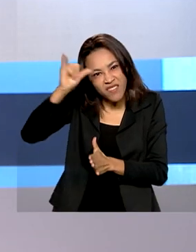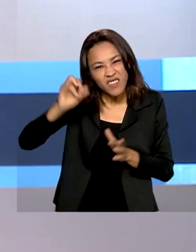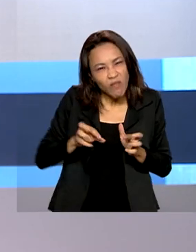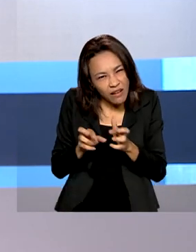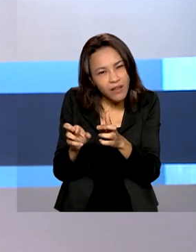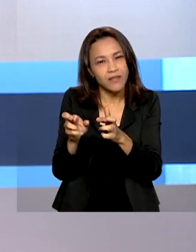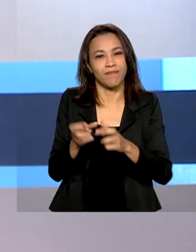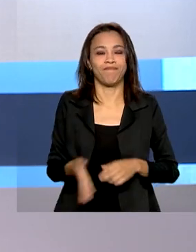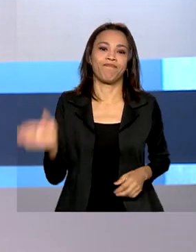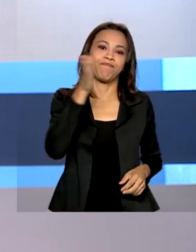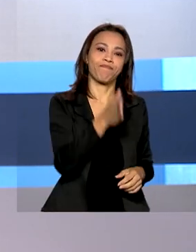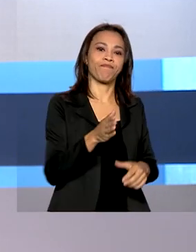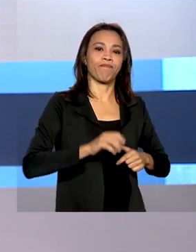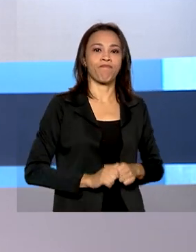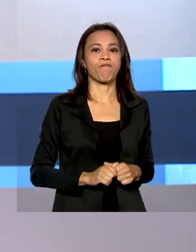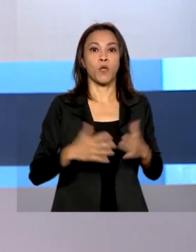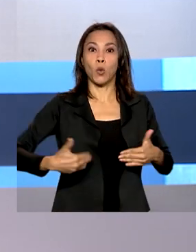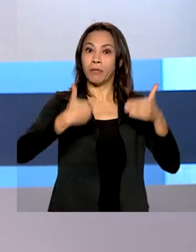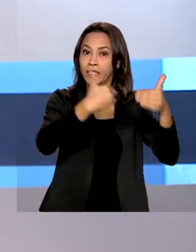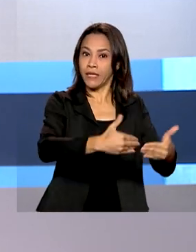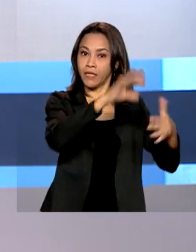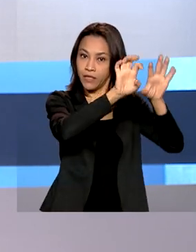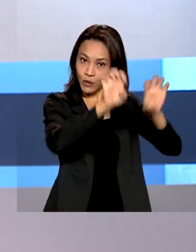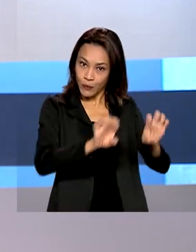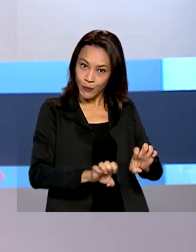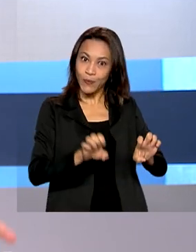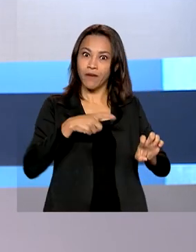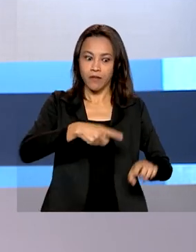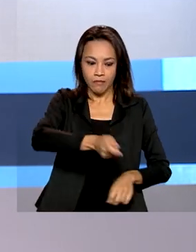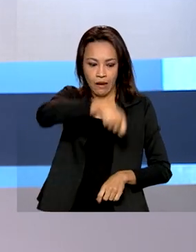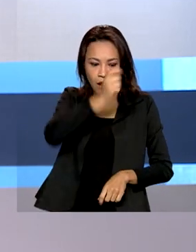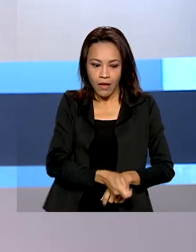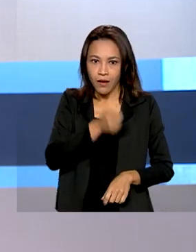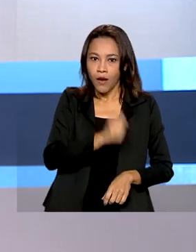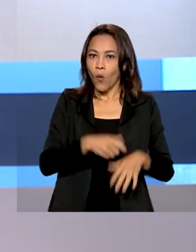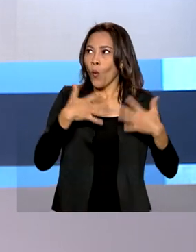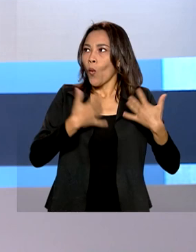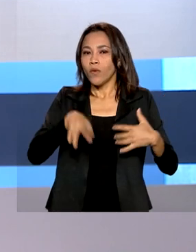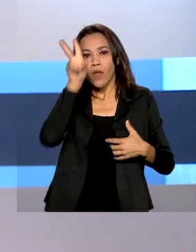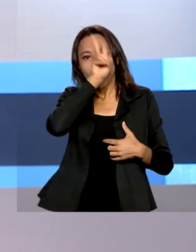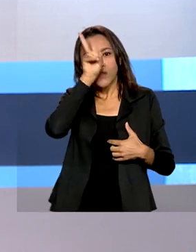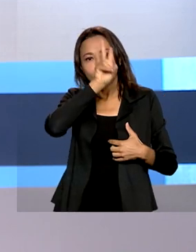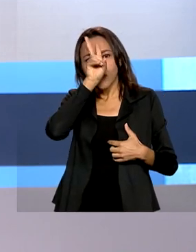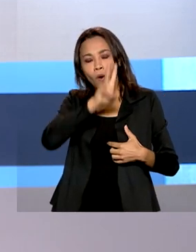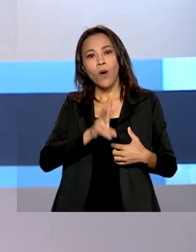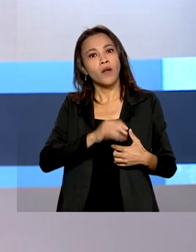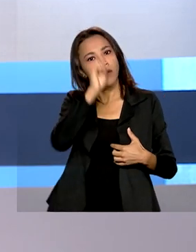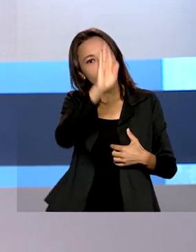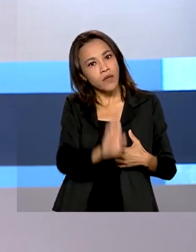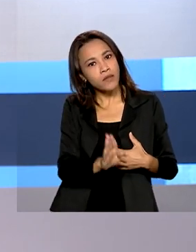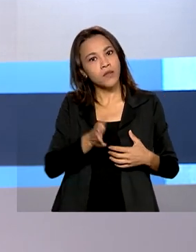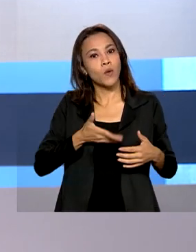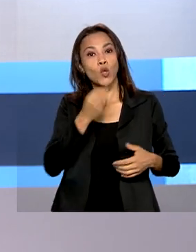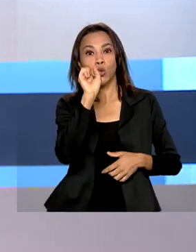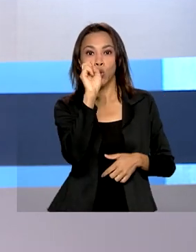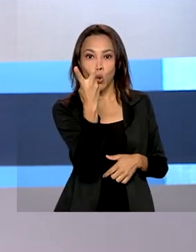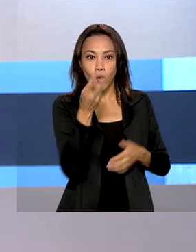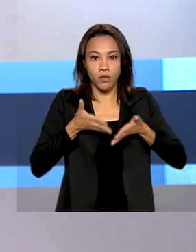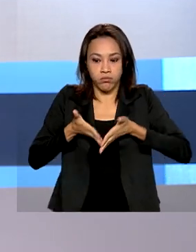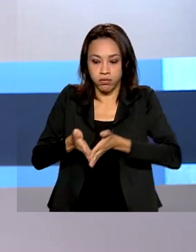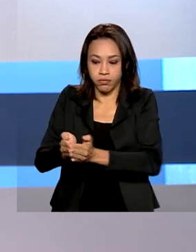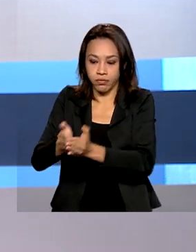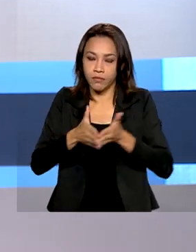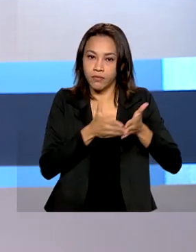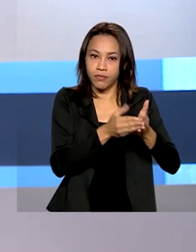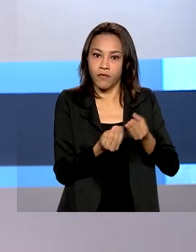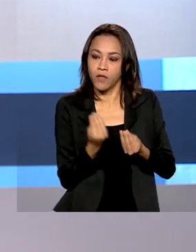O Ministério da Infraestrutura realizou o maior leilão da história do setor portuário do país. Dois terminais foram concedidos